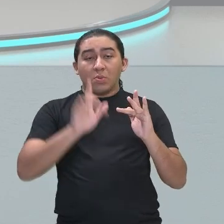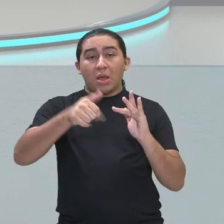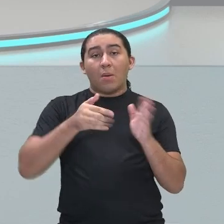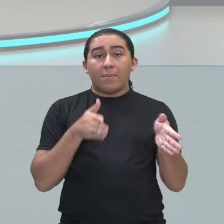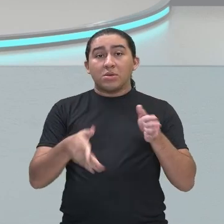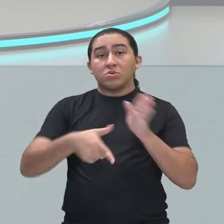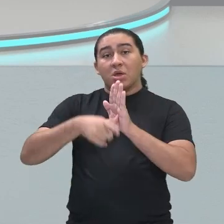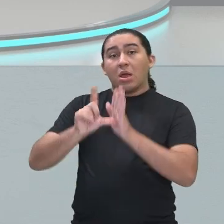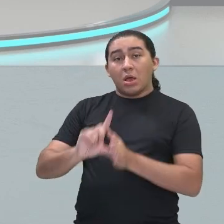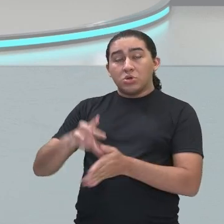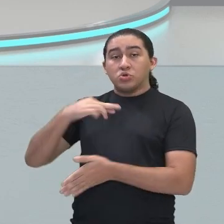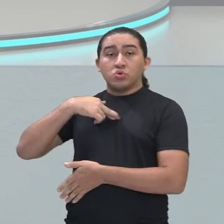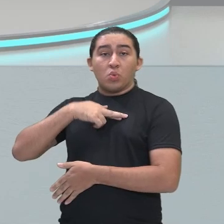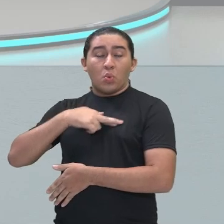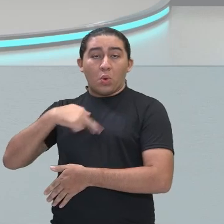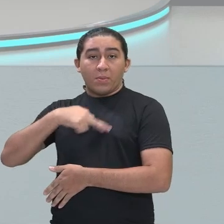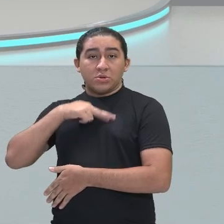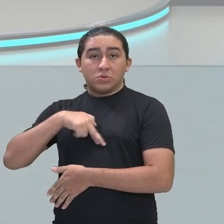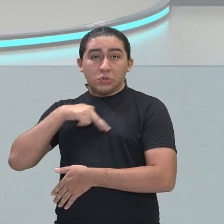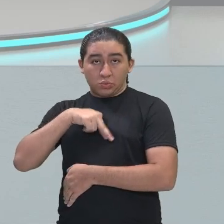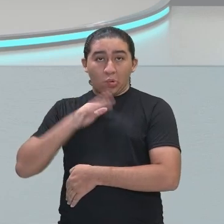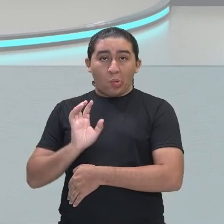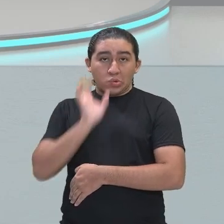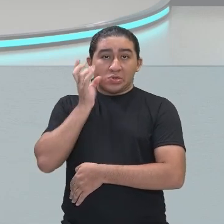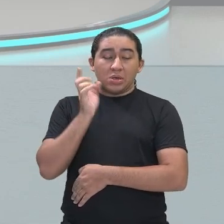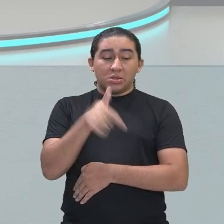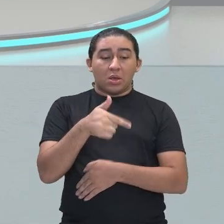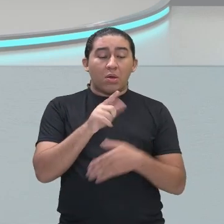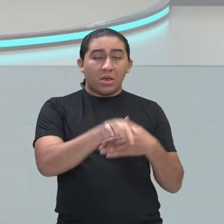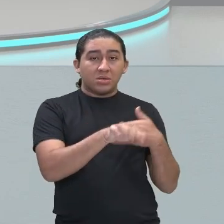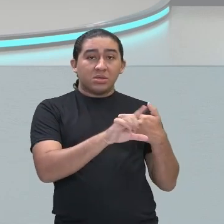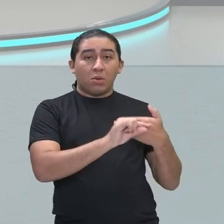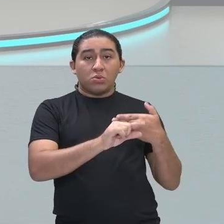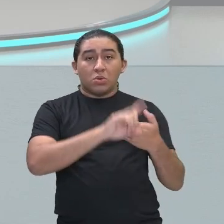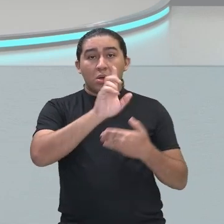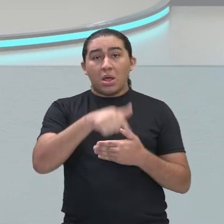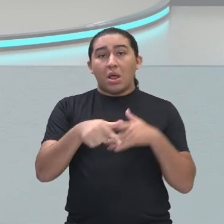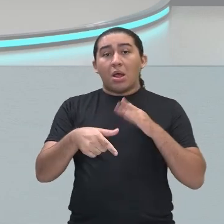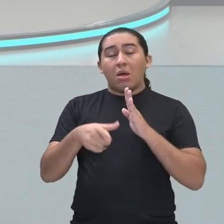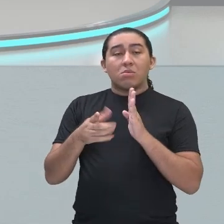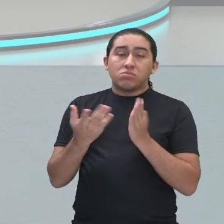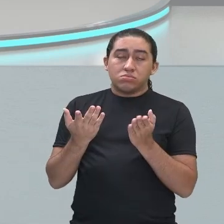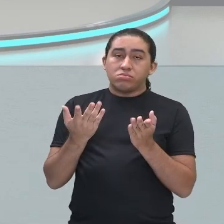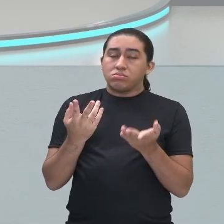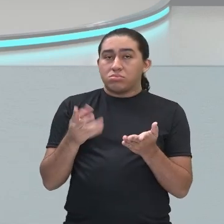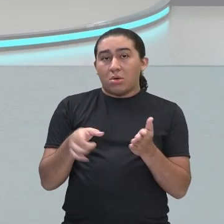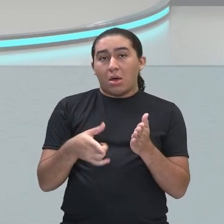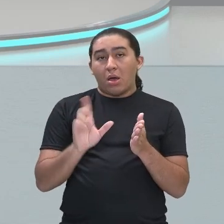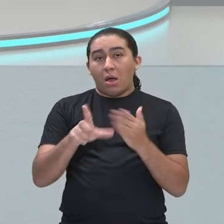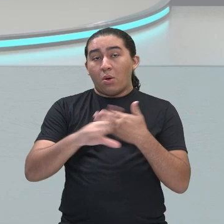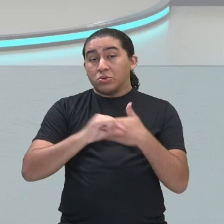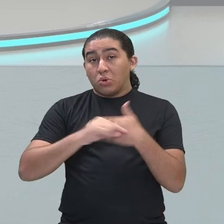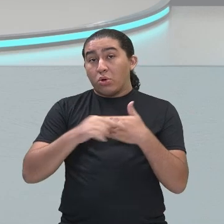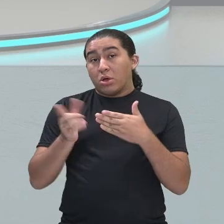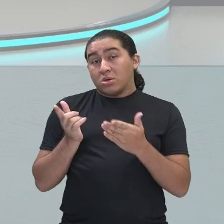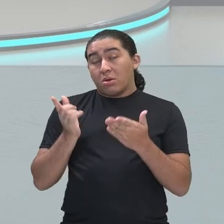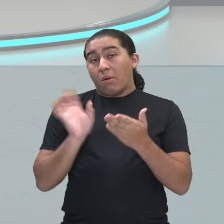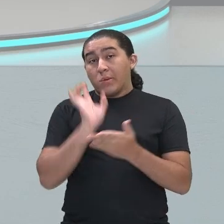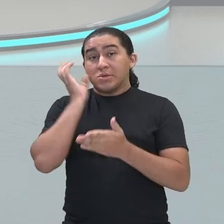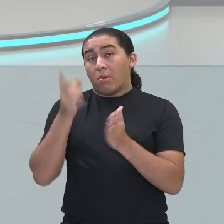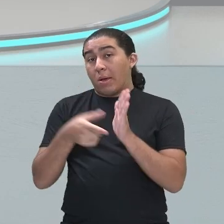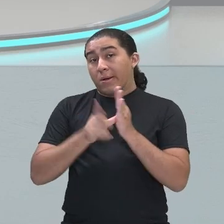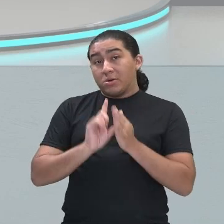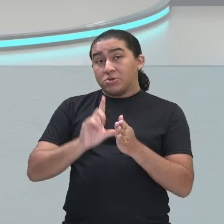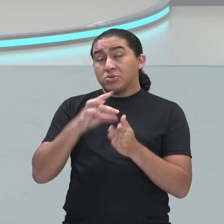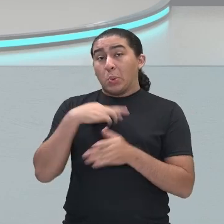o período literário romantismo, Bocage é considerado um pré-romântico porque as obras dele já têm